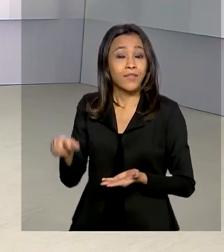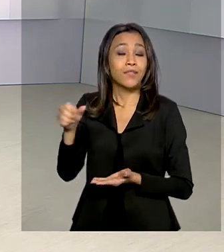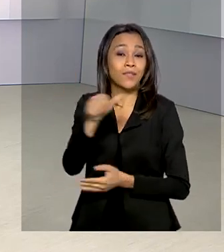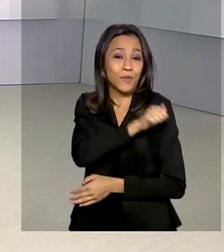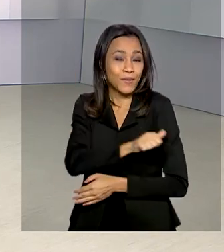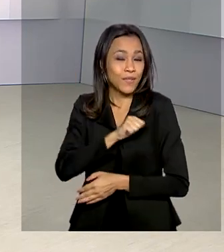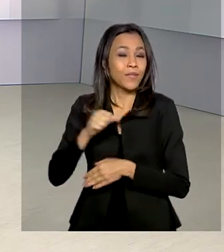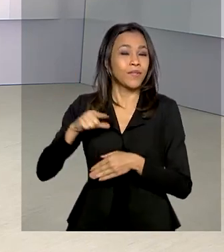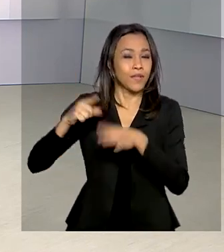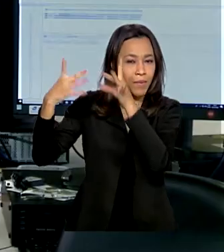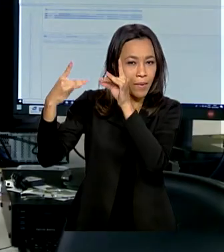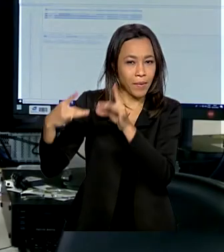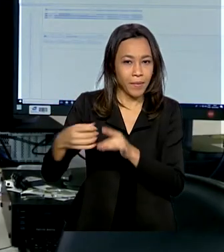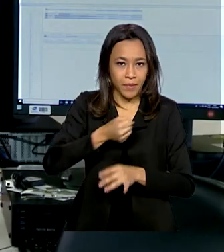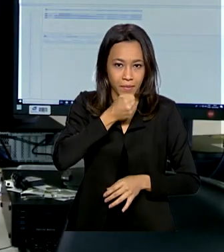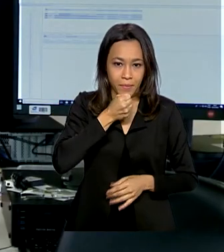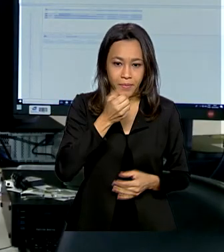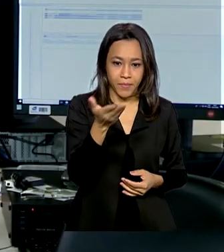informações.